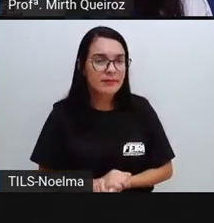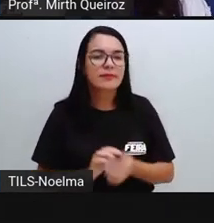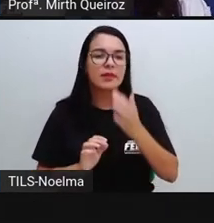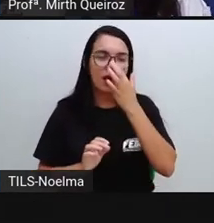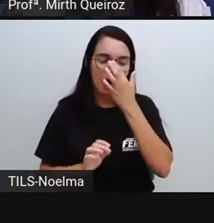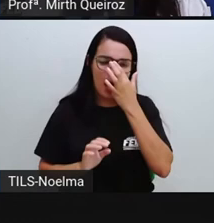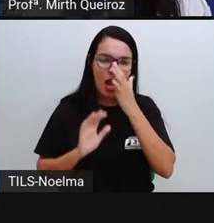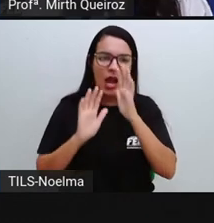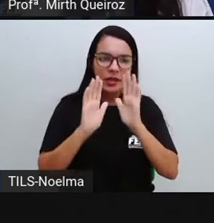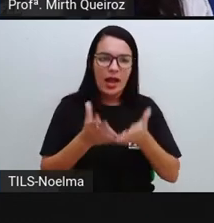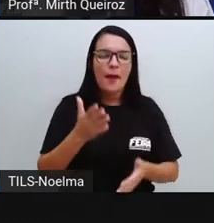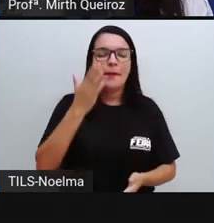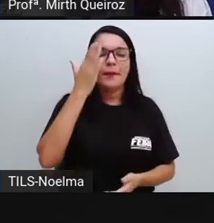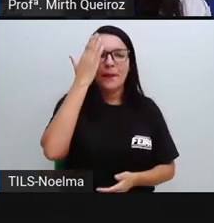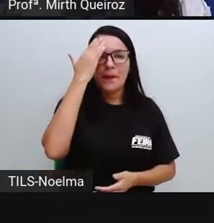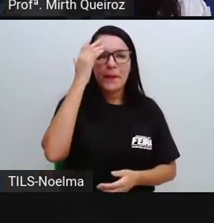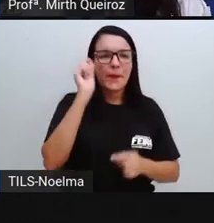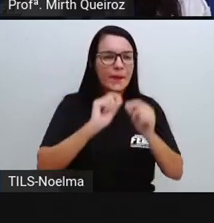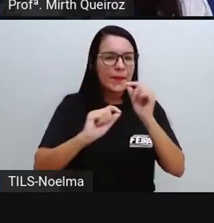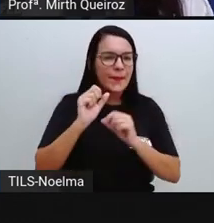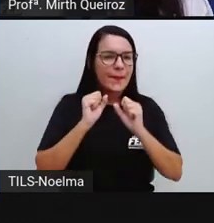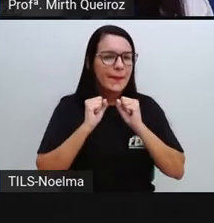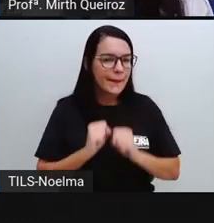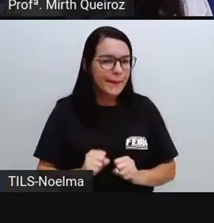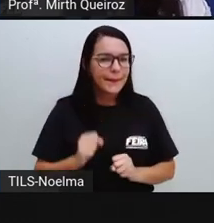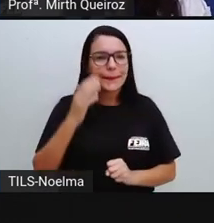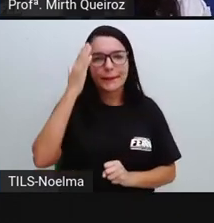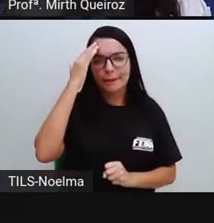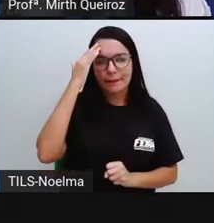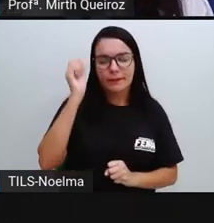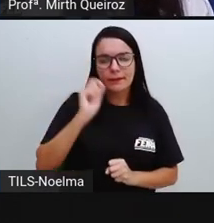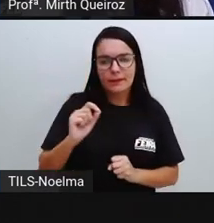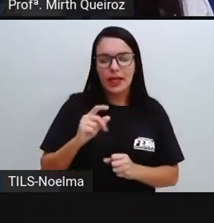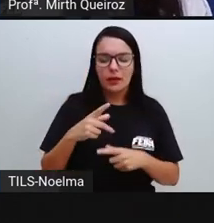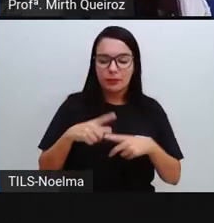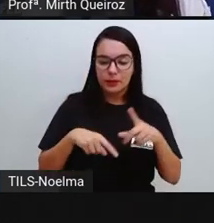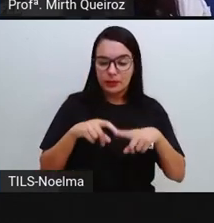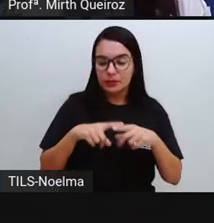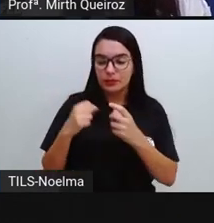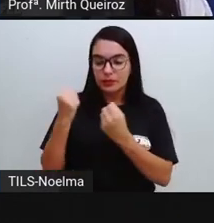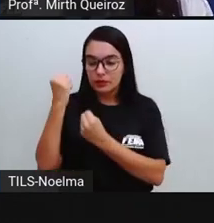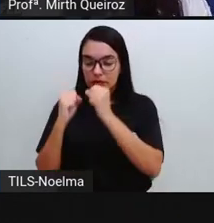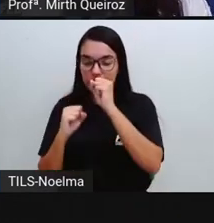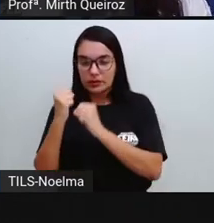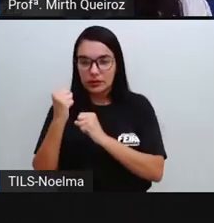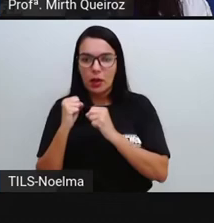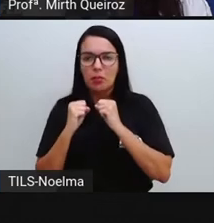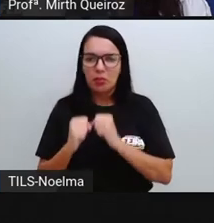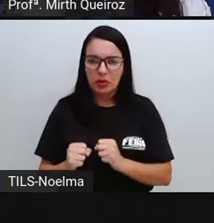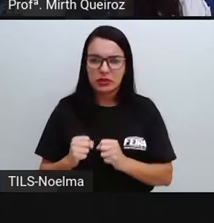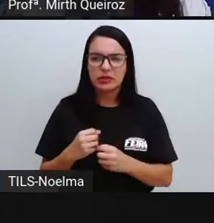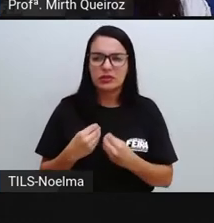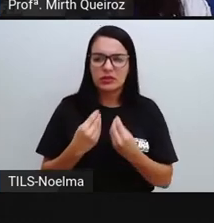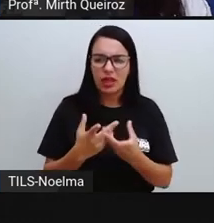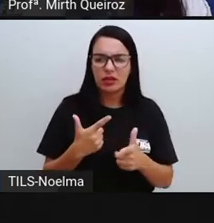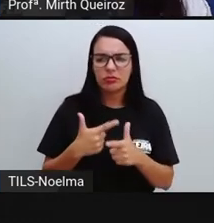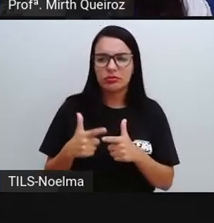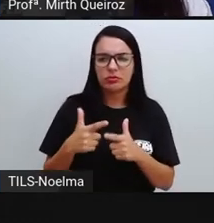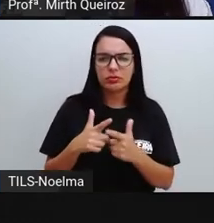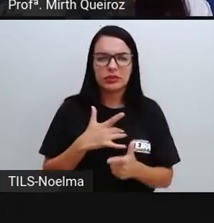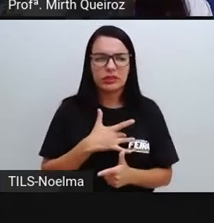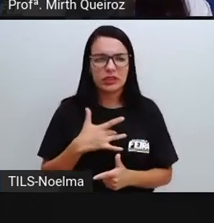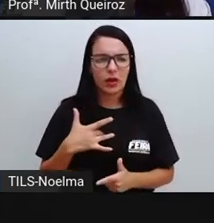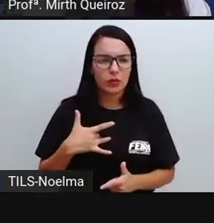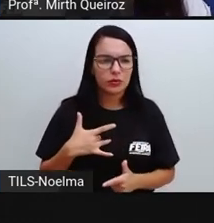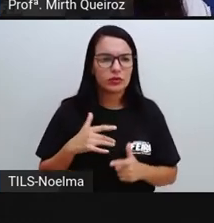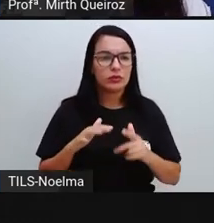para a nossa saúde e ao mesmo tempo também ao meio ambiente uma vez que algumas dessas indústrias elas não